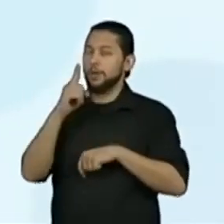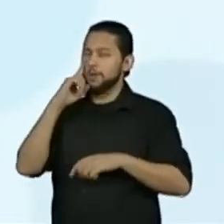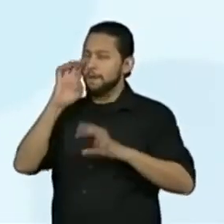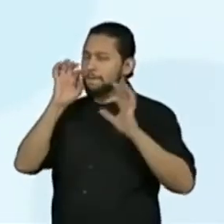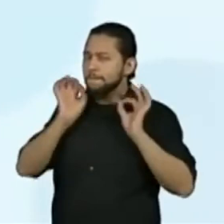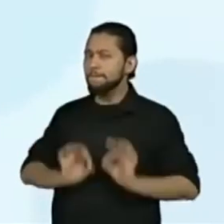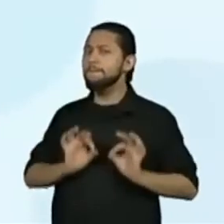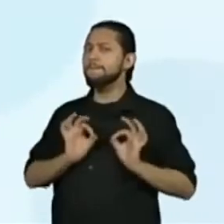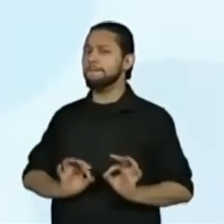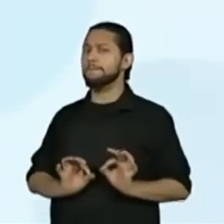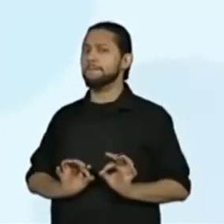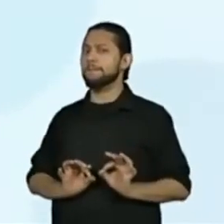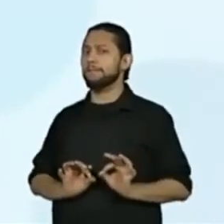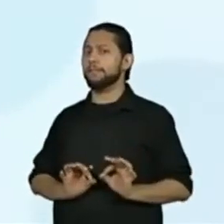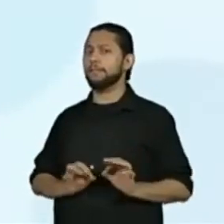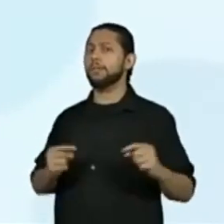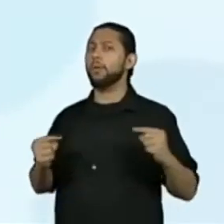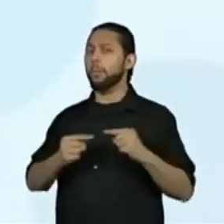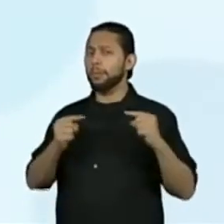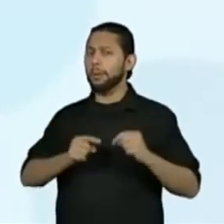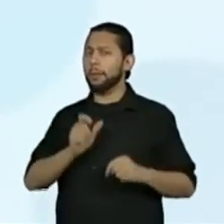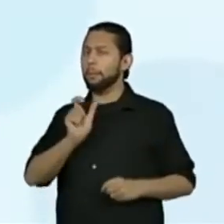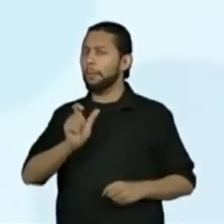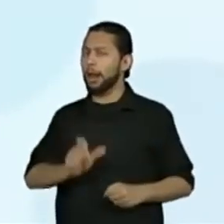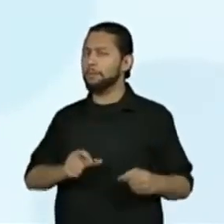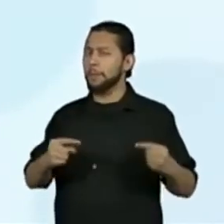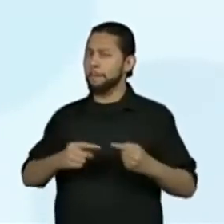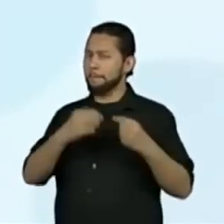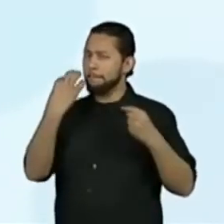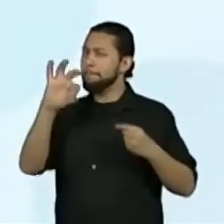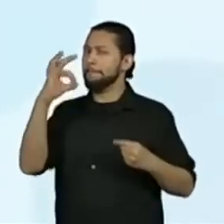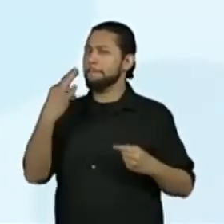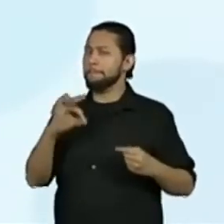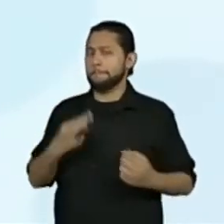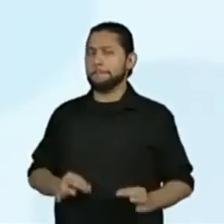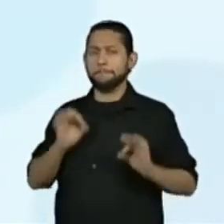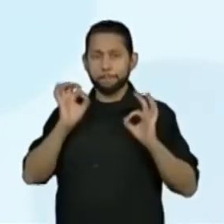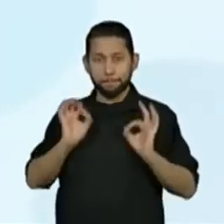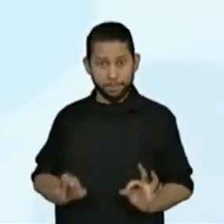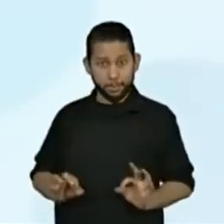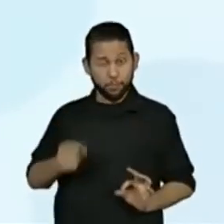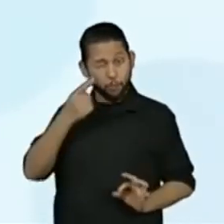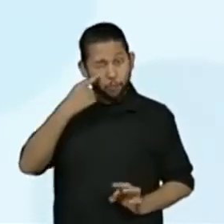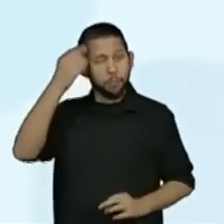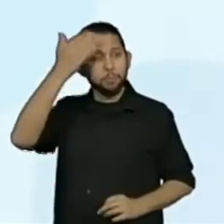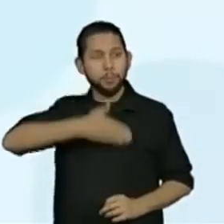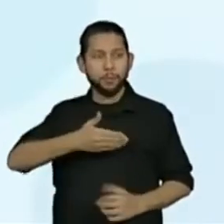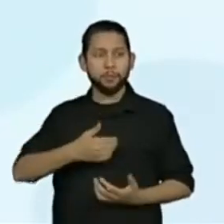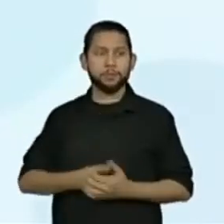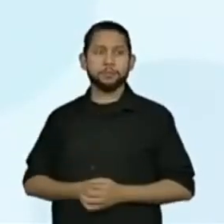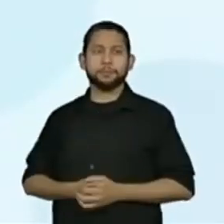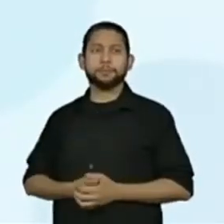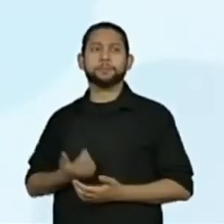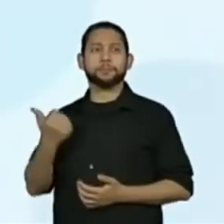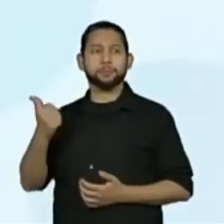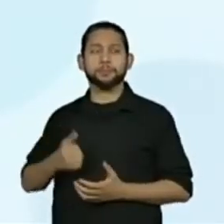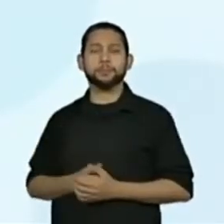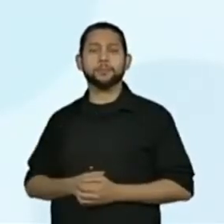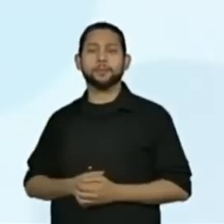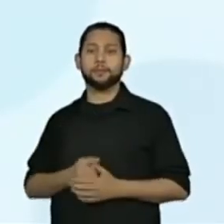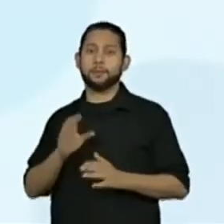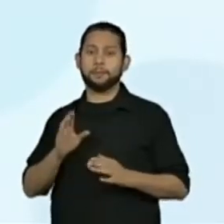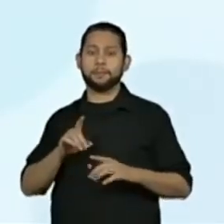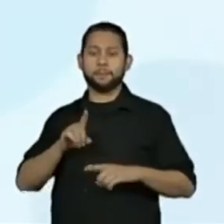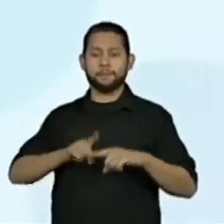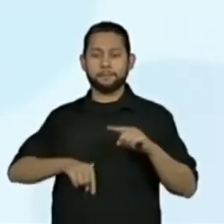referentes a essas palavras, vão estar certas. Para vocês verem se é isso mesmo. Material, pessoal,